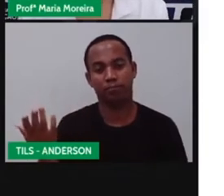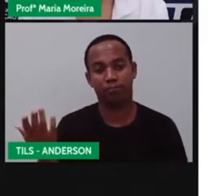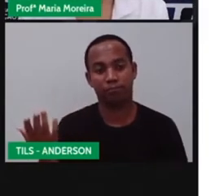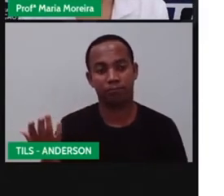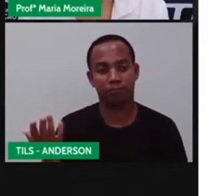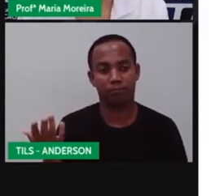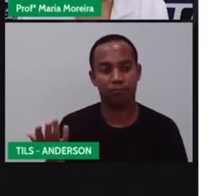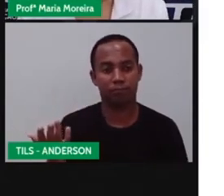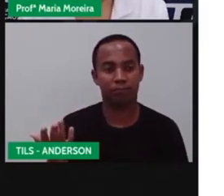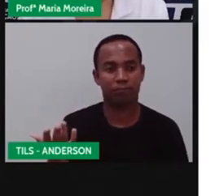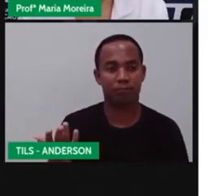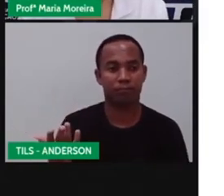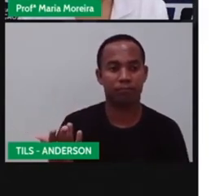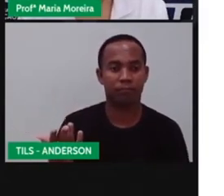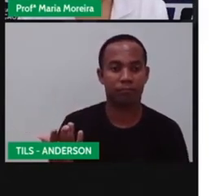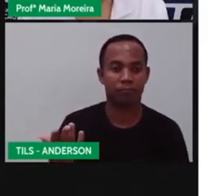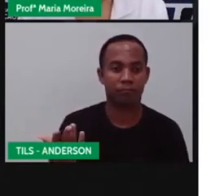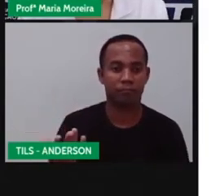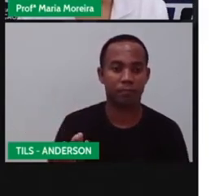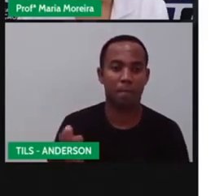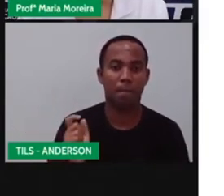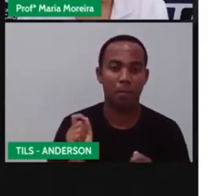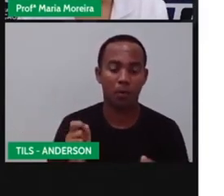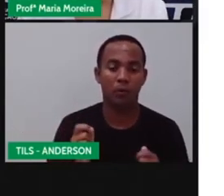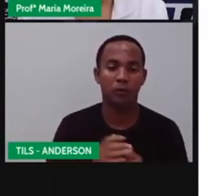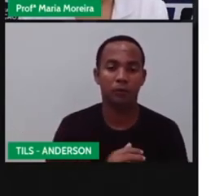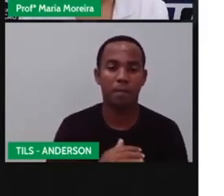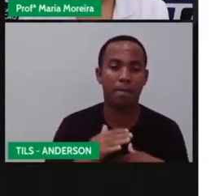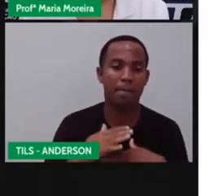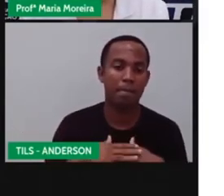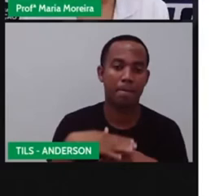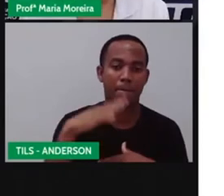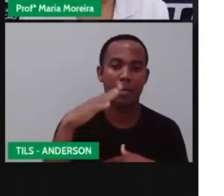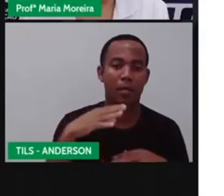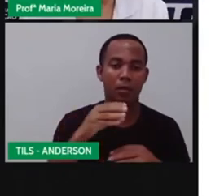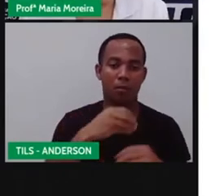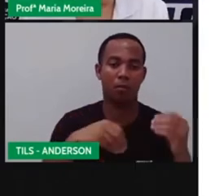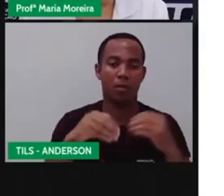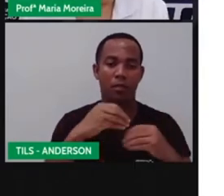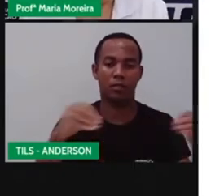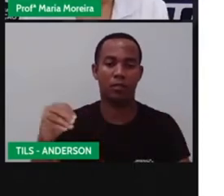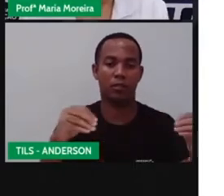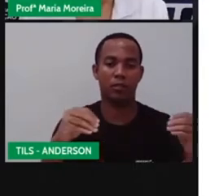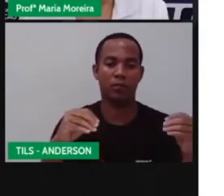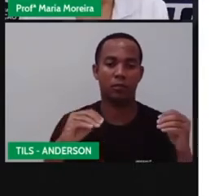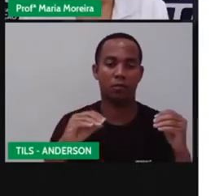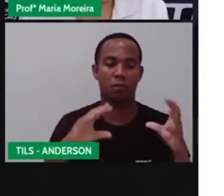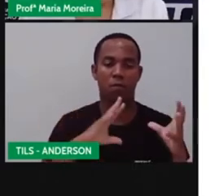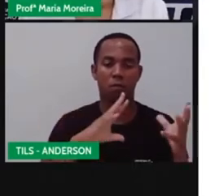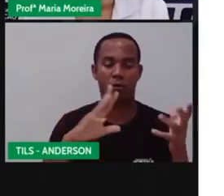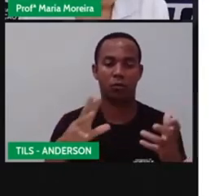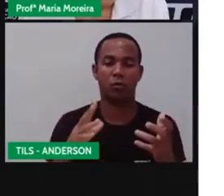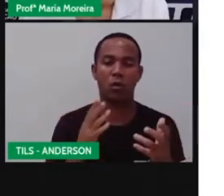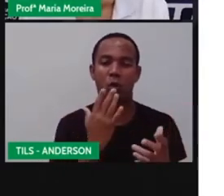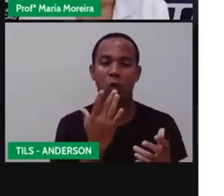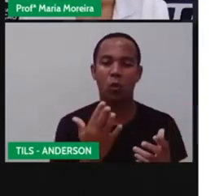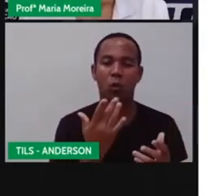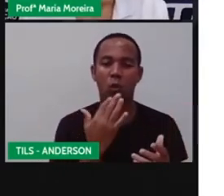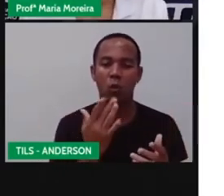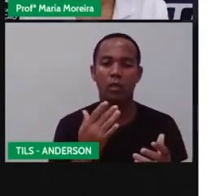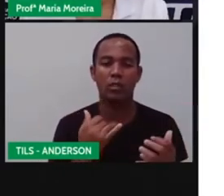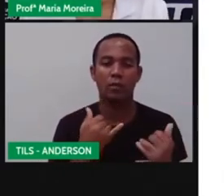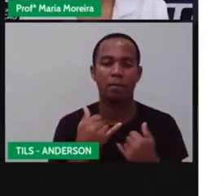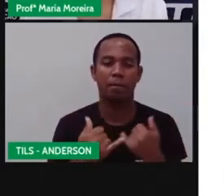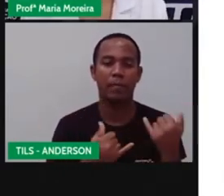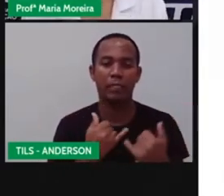20, o quê? A um prêmio de 20 mil. O maior presente do mundo. E é uma imagem colorida. É uma loja de